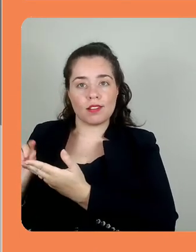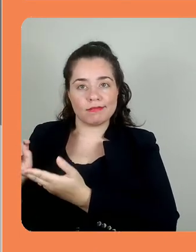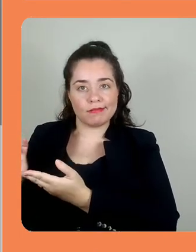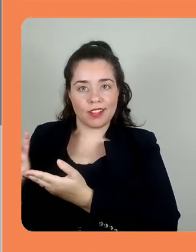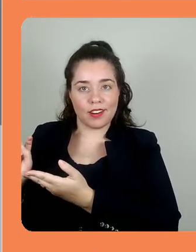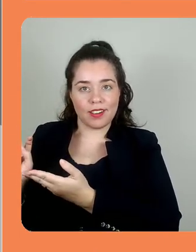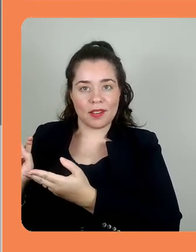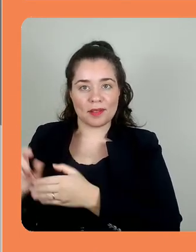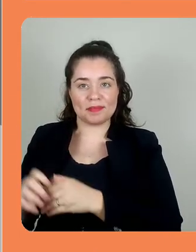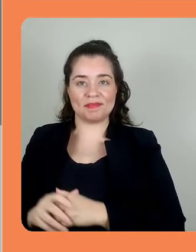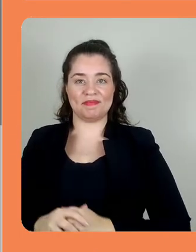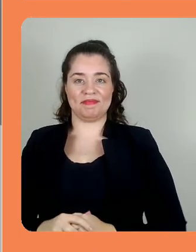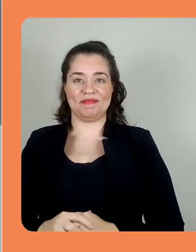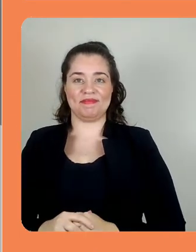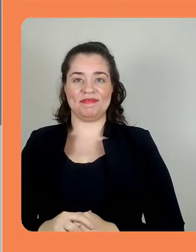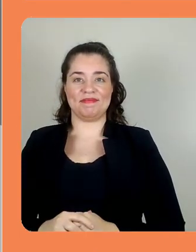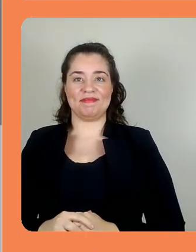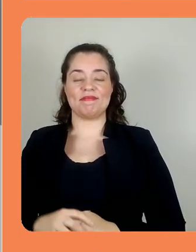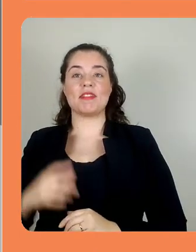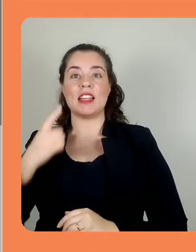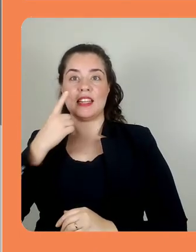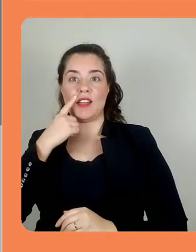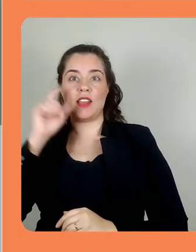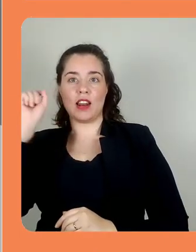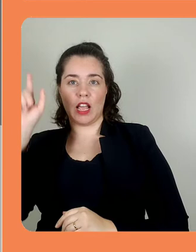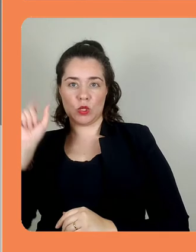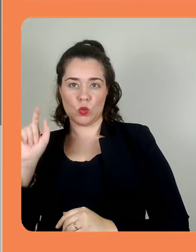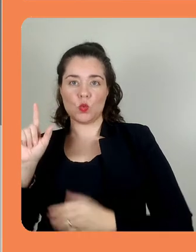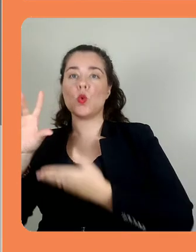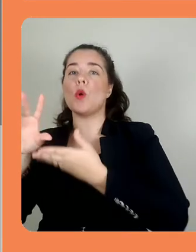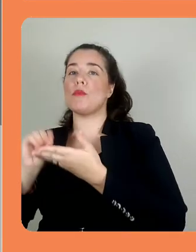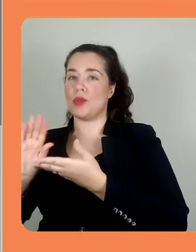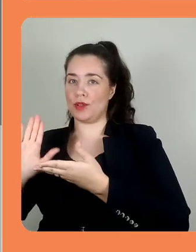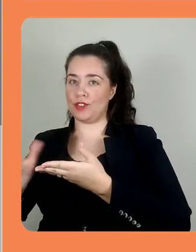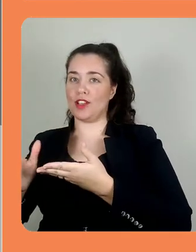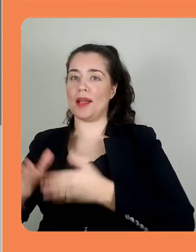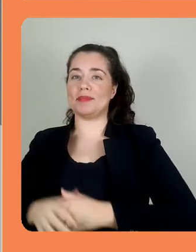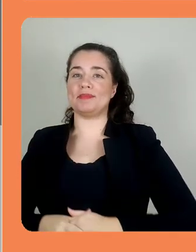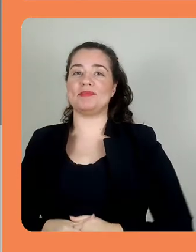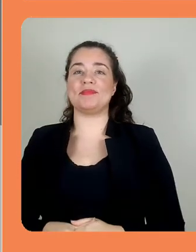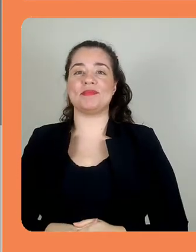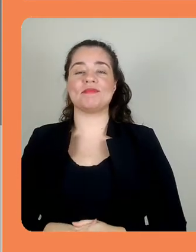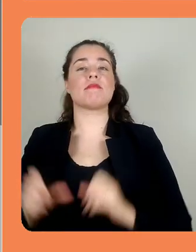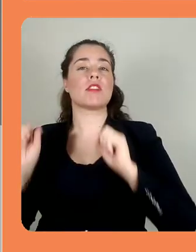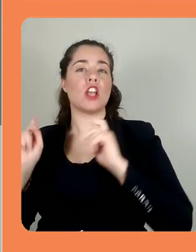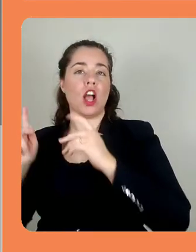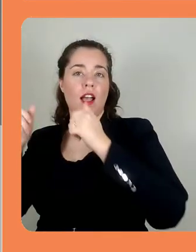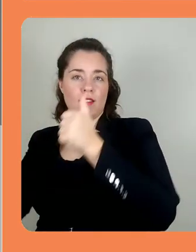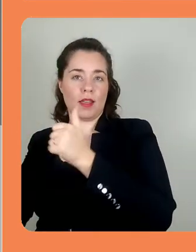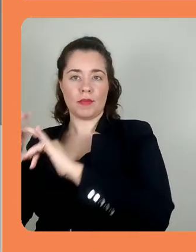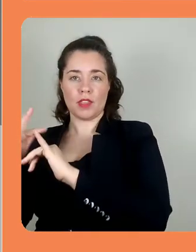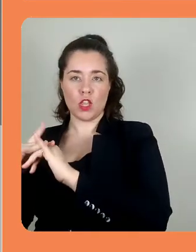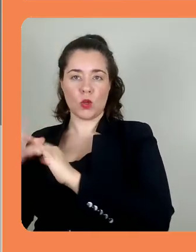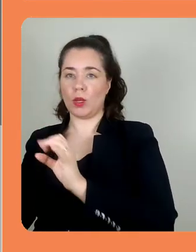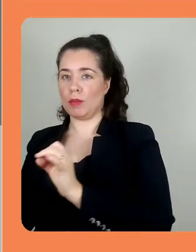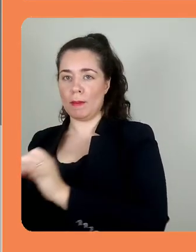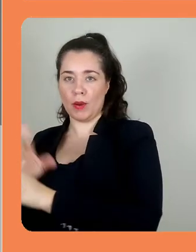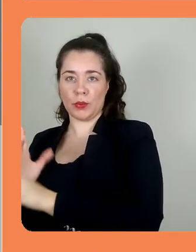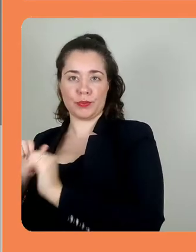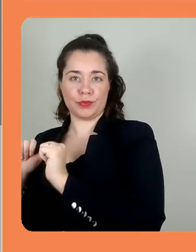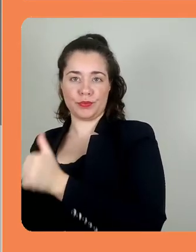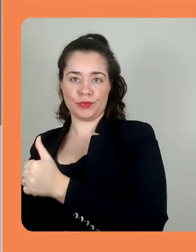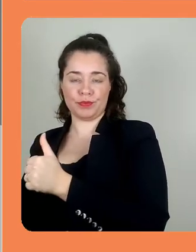link, copiar. Já copiou, apareceu aqui, ó, copiado para a área de transferência. Ok,